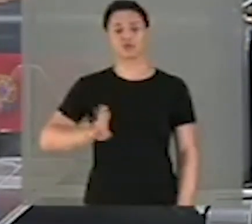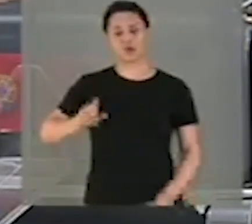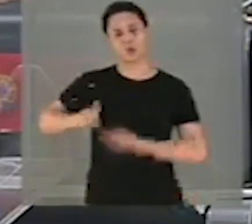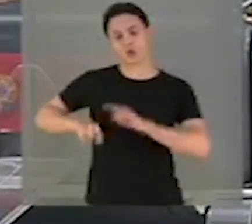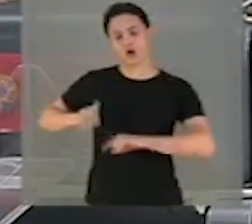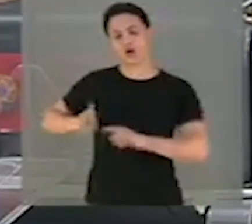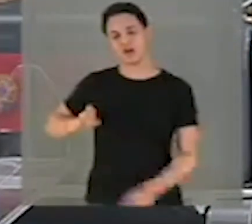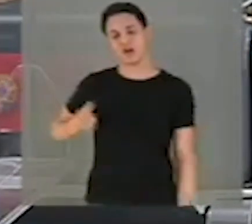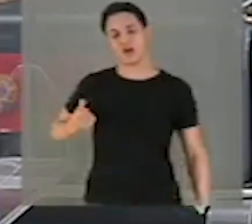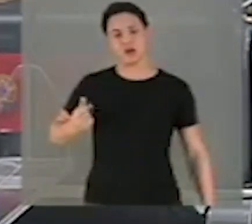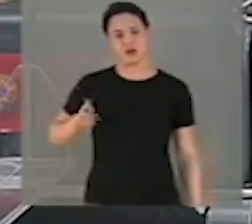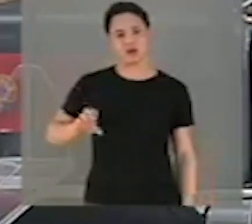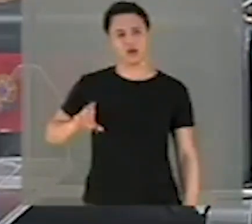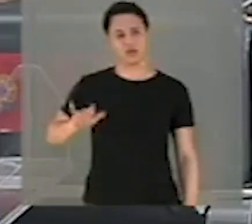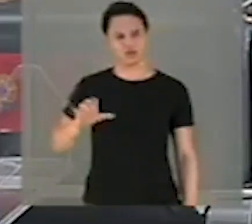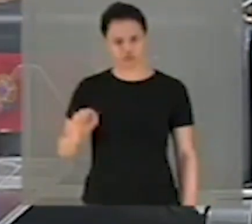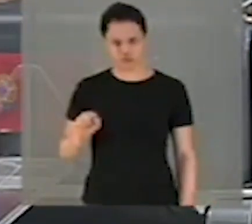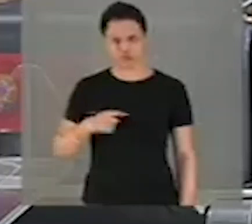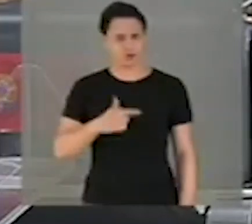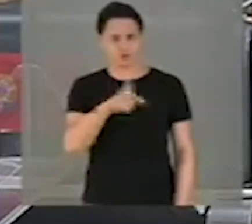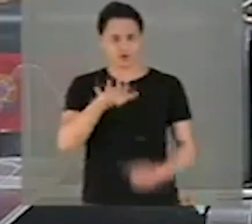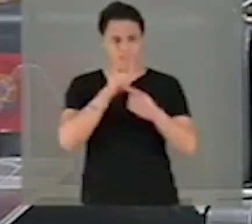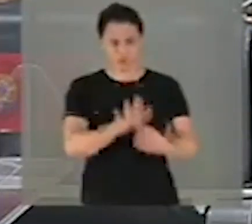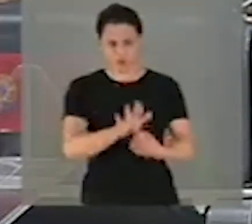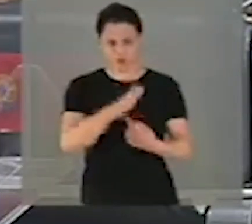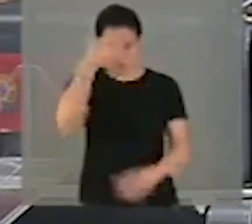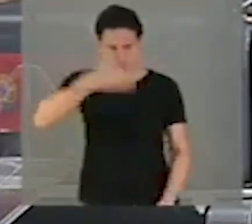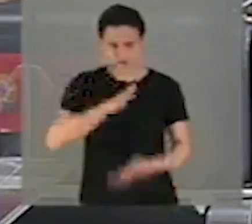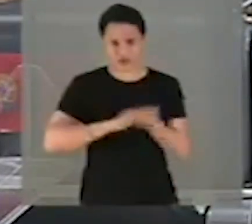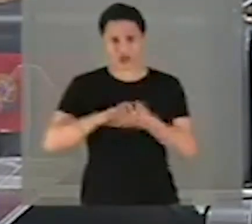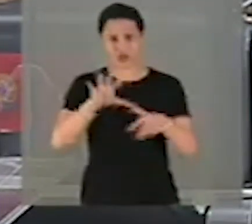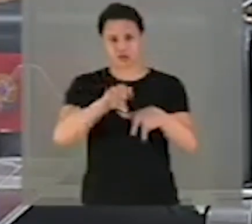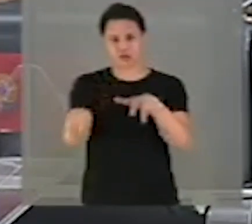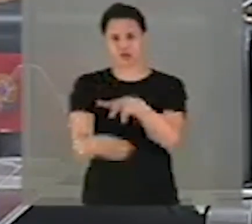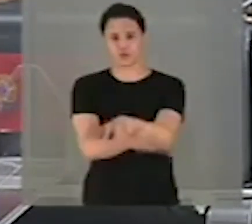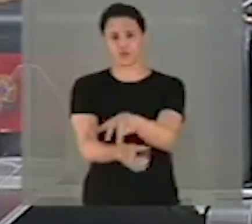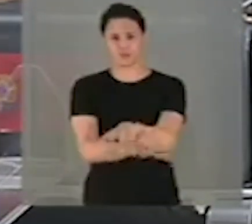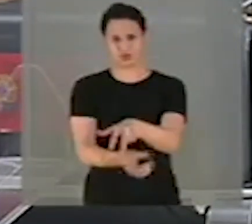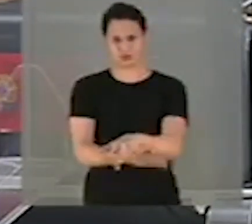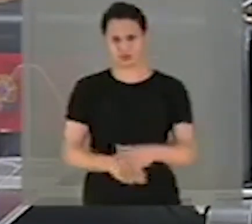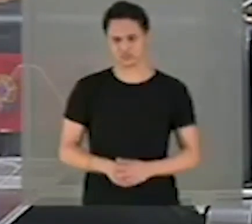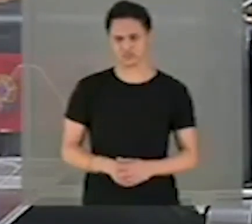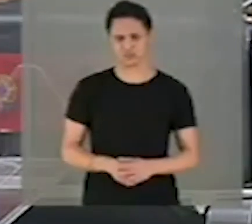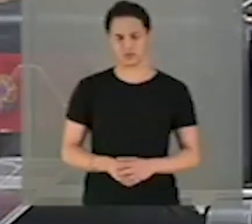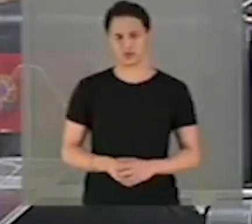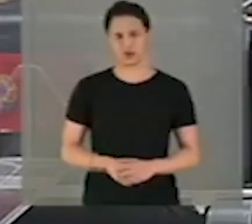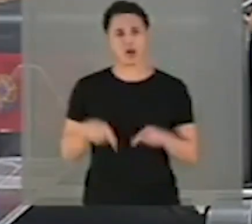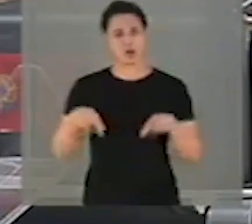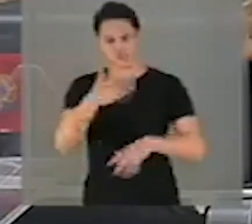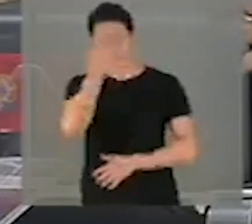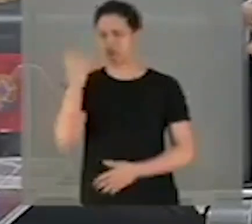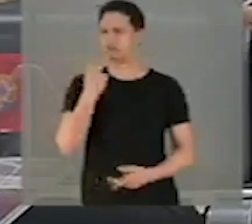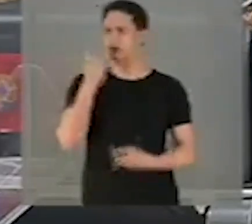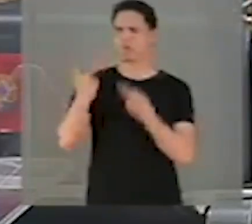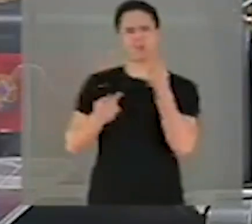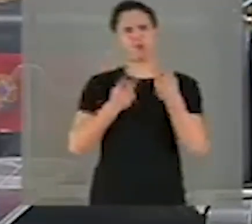Não se demonstrou um indício sequer de corrupção. O que muito se falou aqui em maior